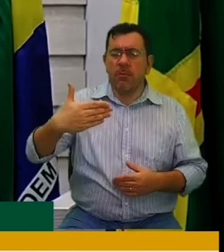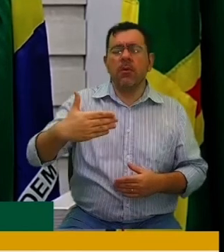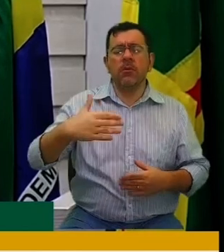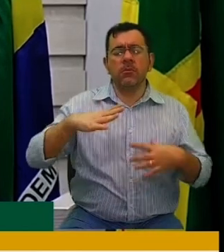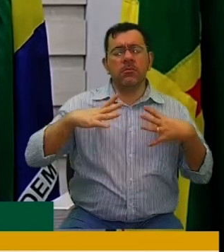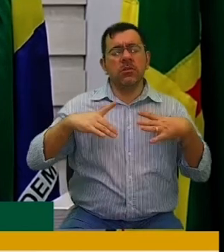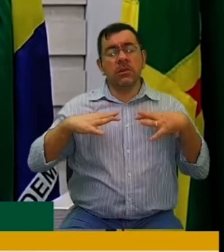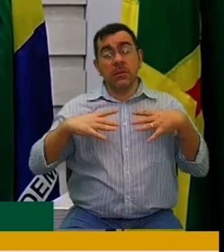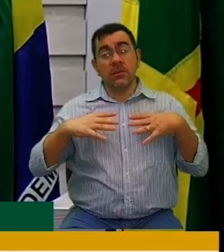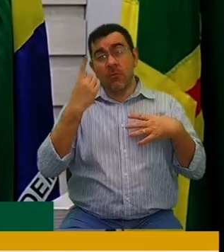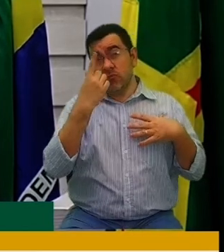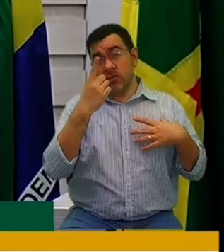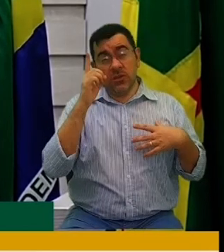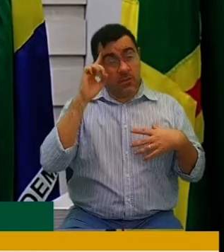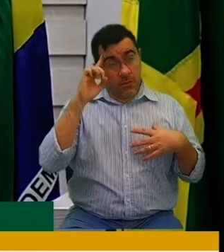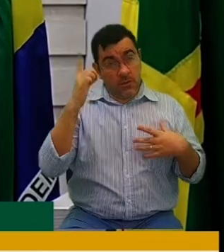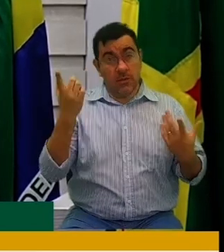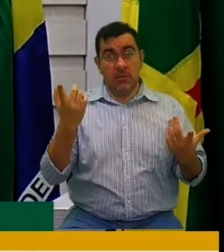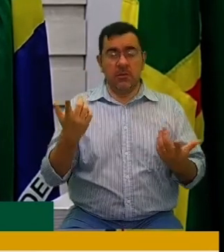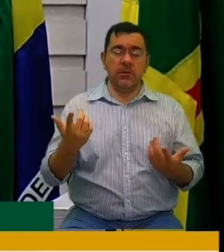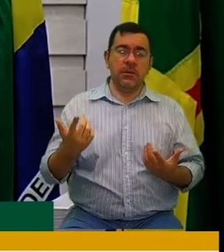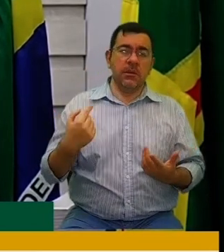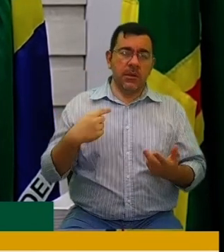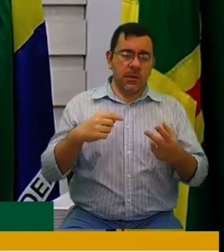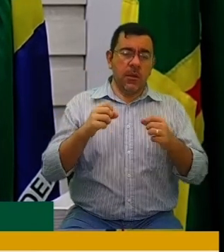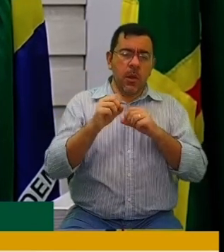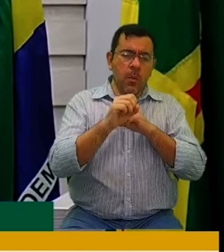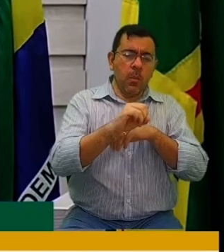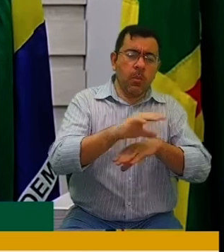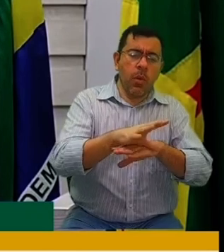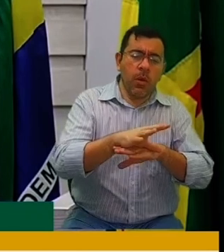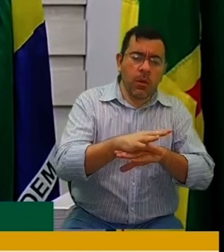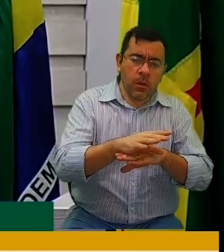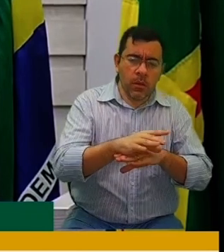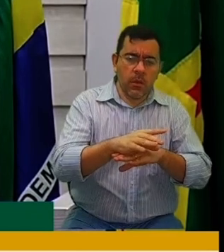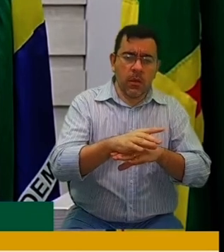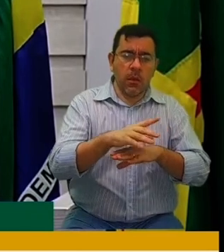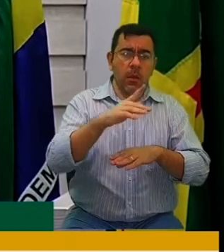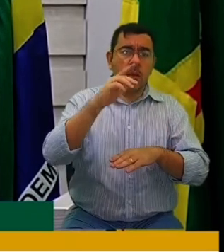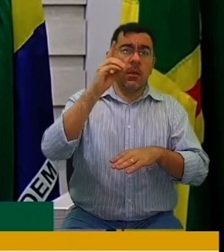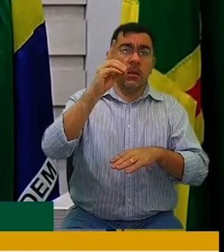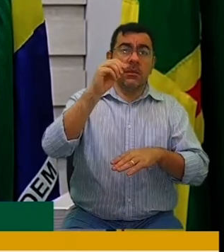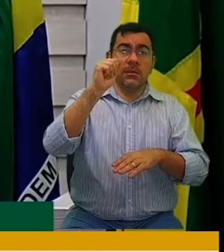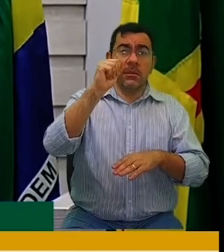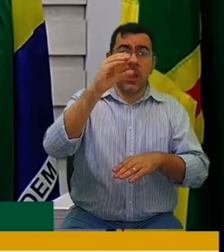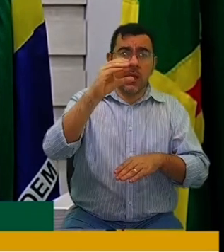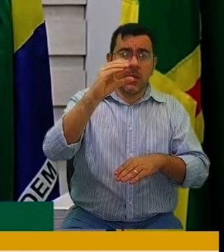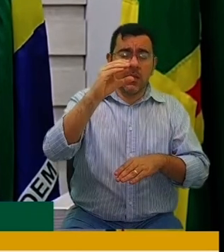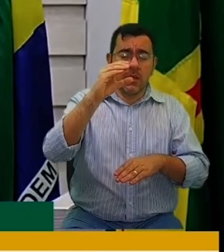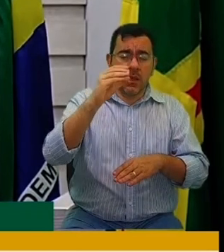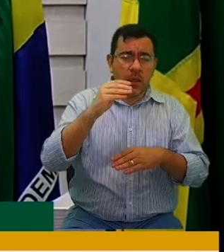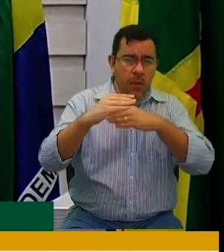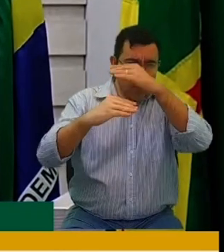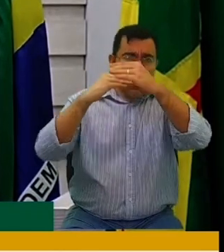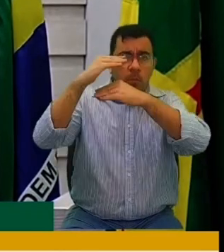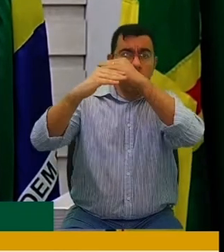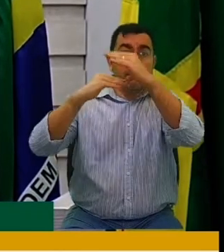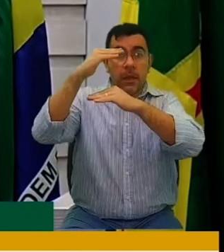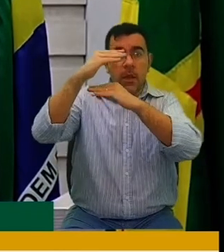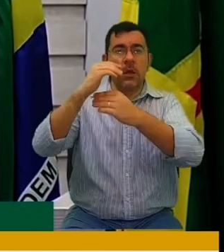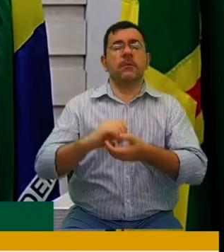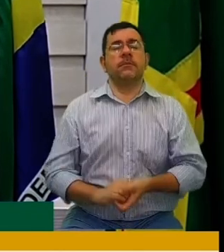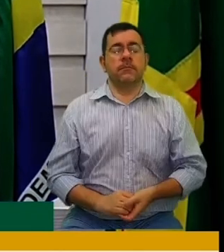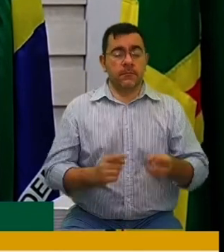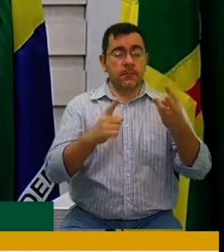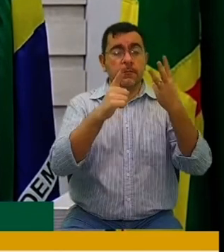uma das indicações para que se aumente o reconhecimento desse valor da DAC. E a terceira aqui,